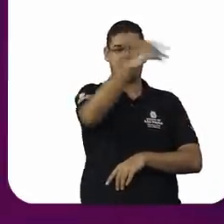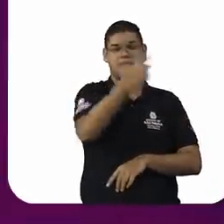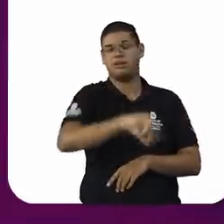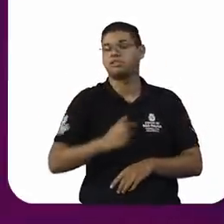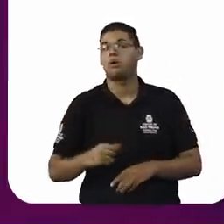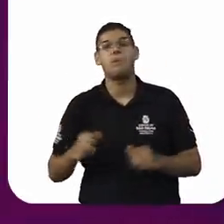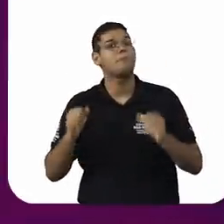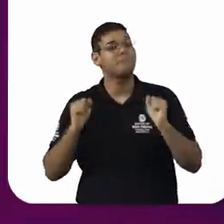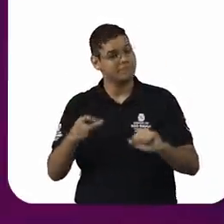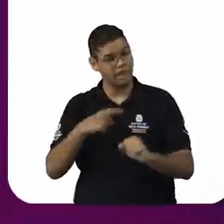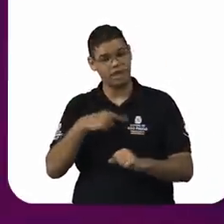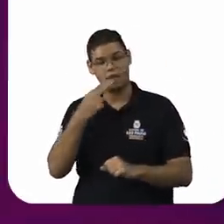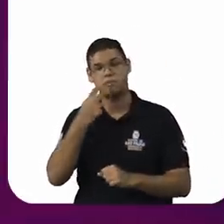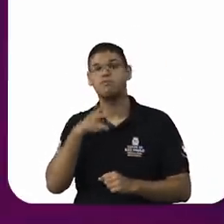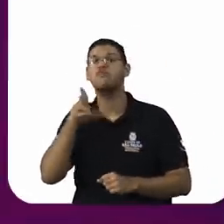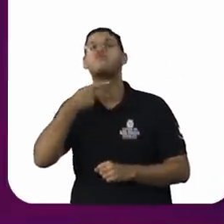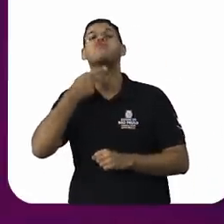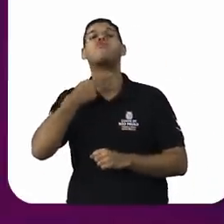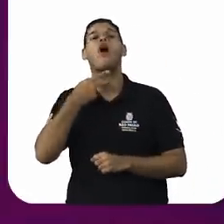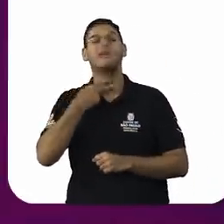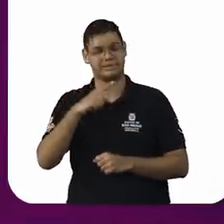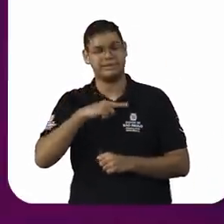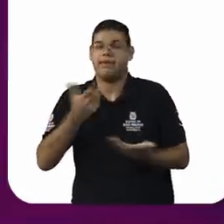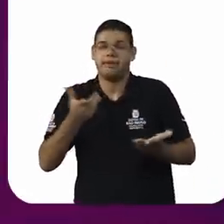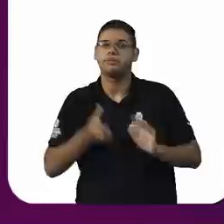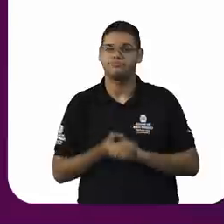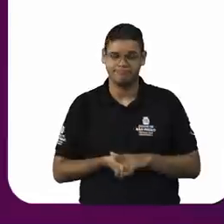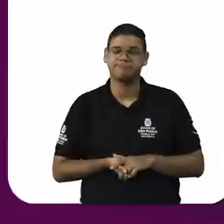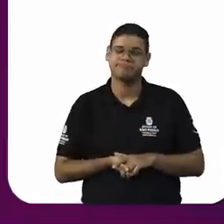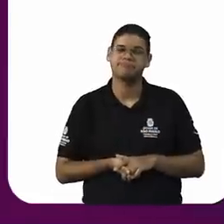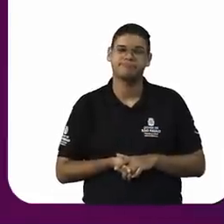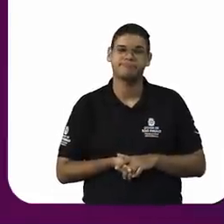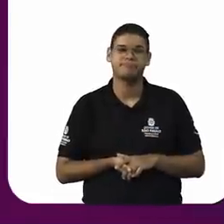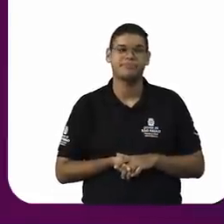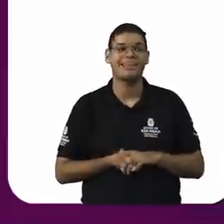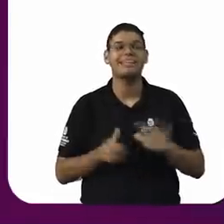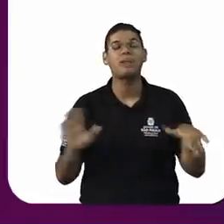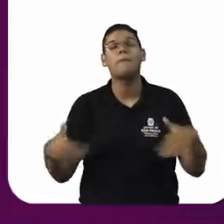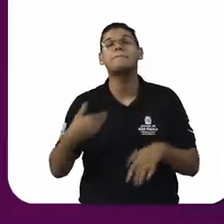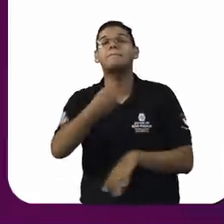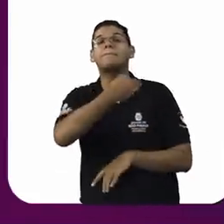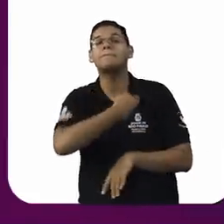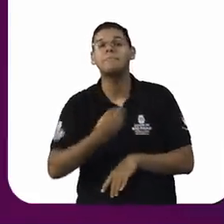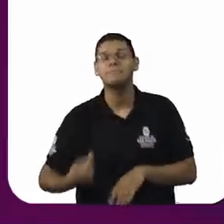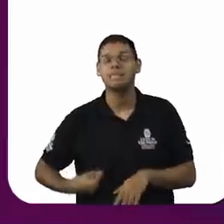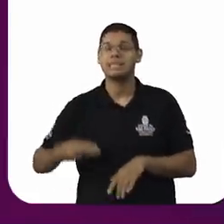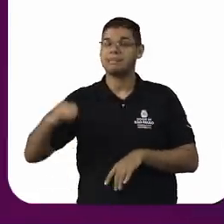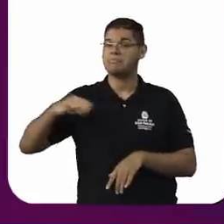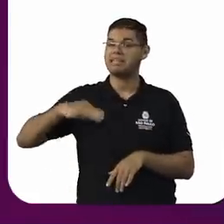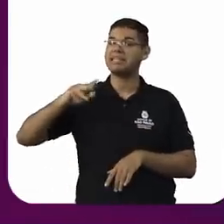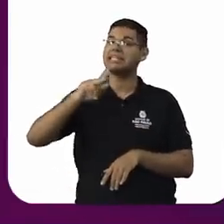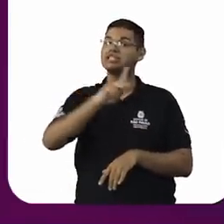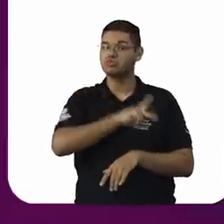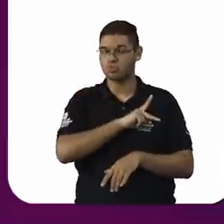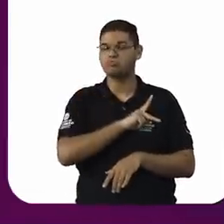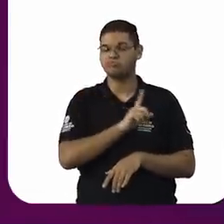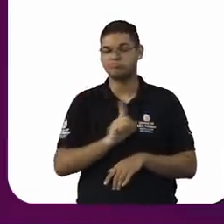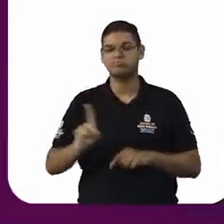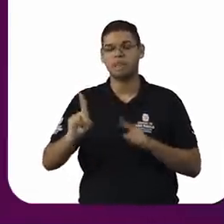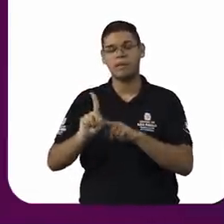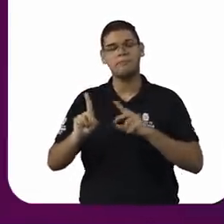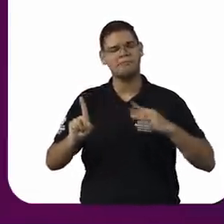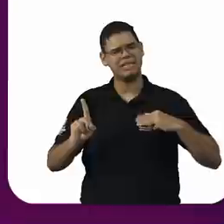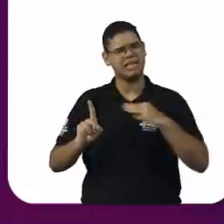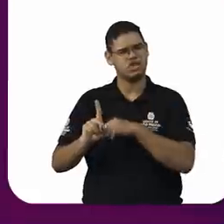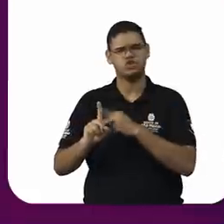você querer privatizar a administração pública, ministro terrivelmente evangélico para o Supremo, então, esse é o critério